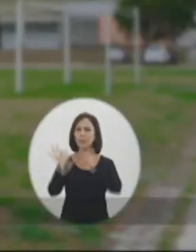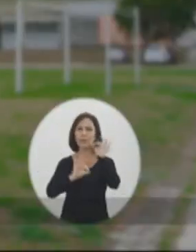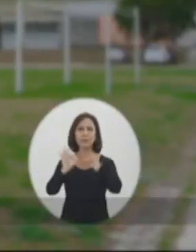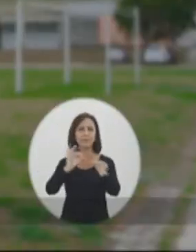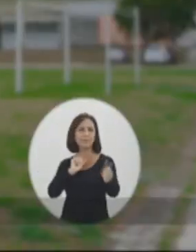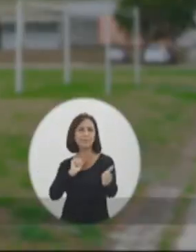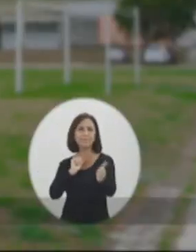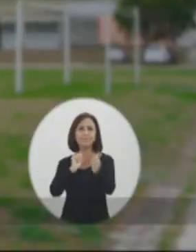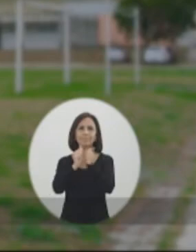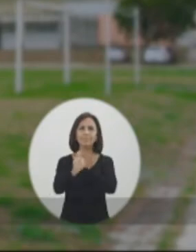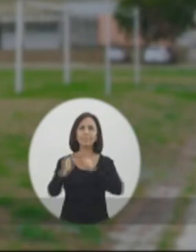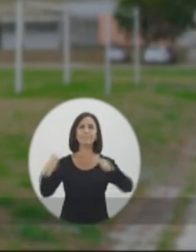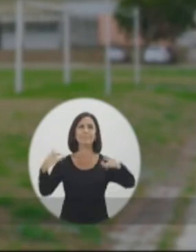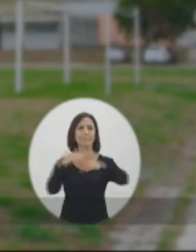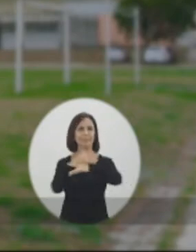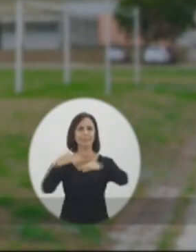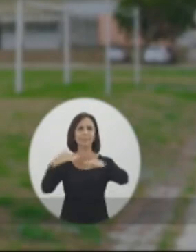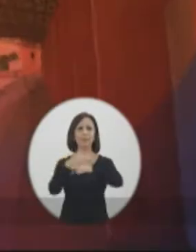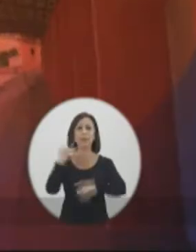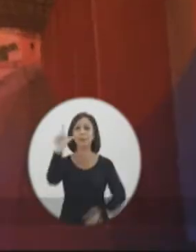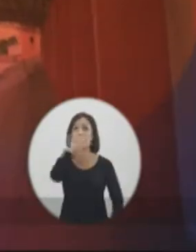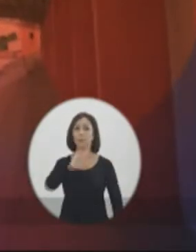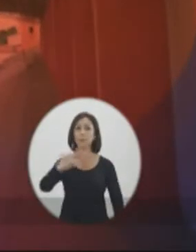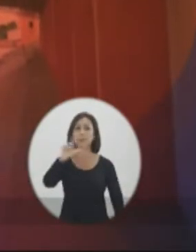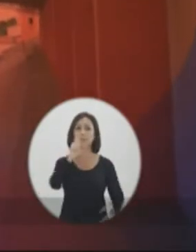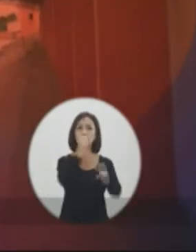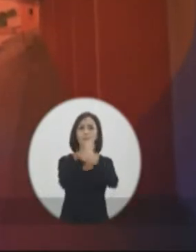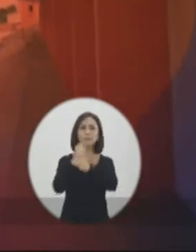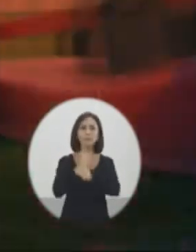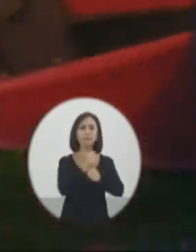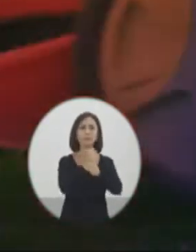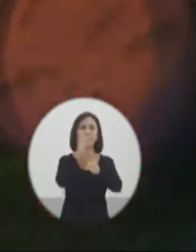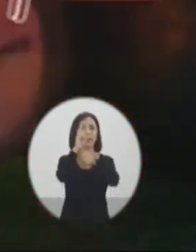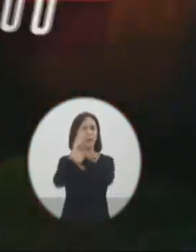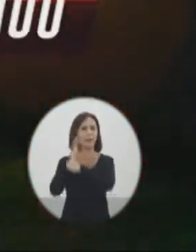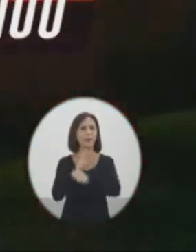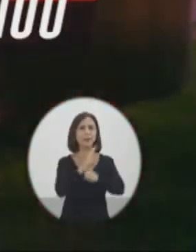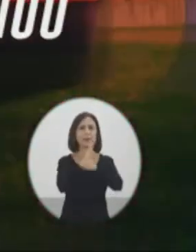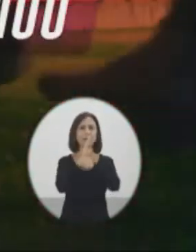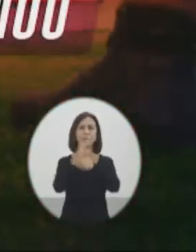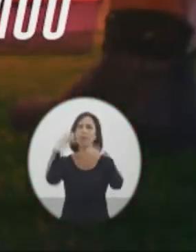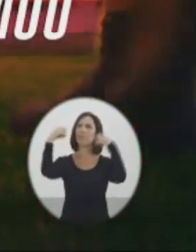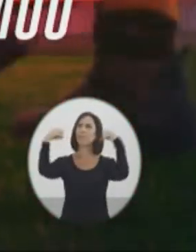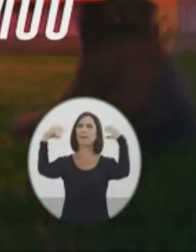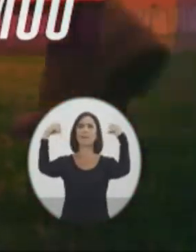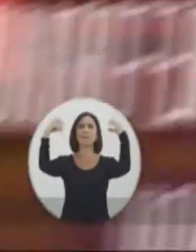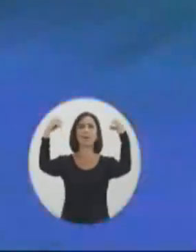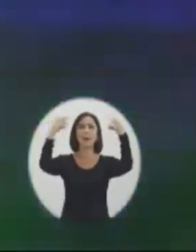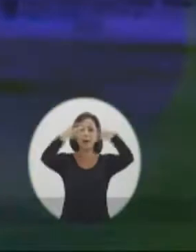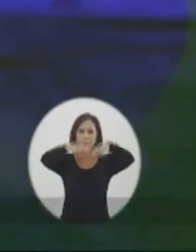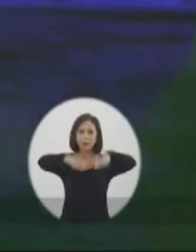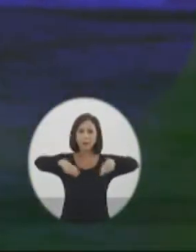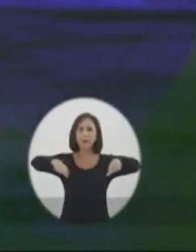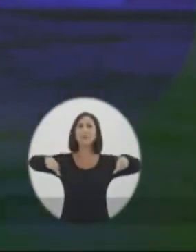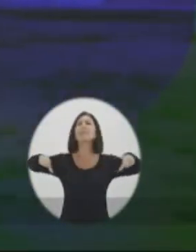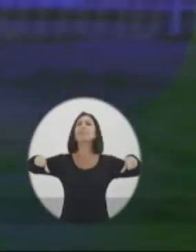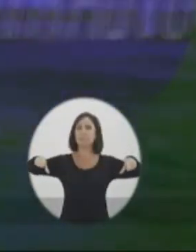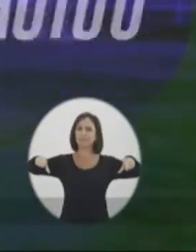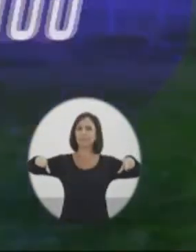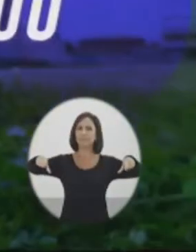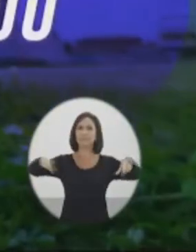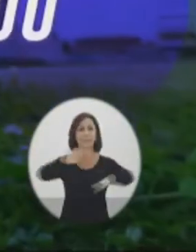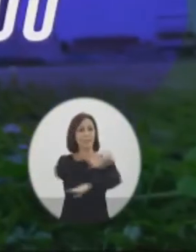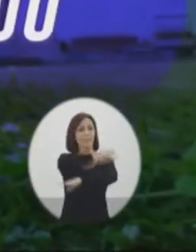brilhar o esporte amador da nossa cidade. Luciano construiu, reformou e iluminou dezenas de